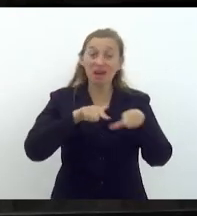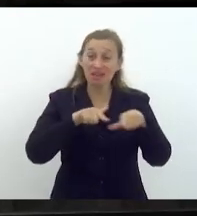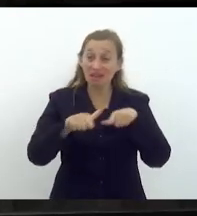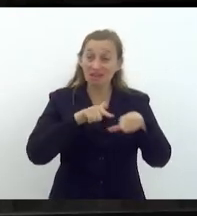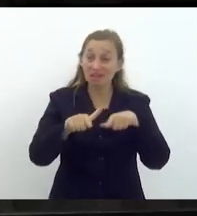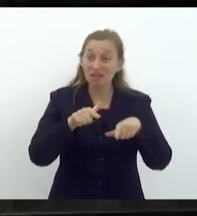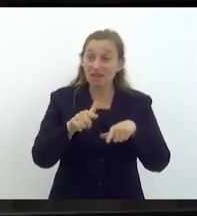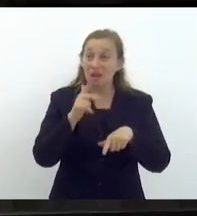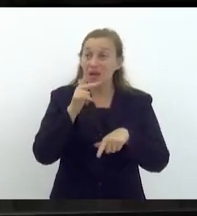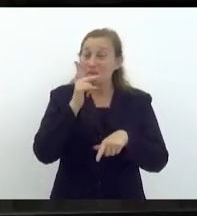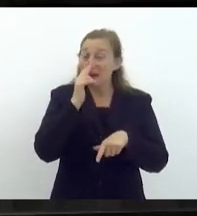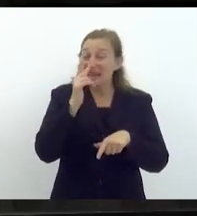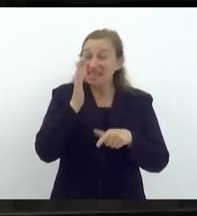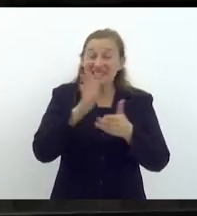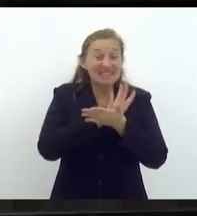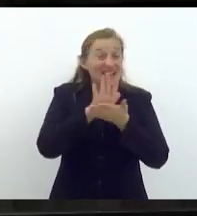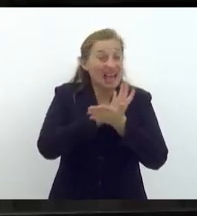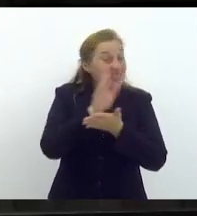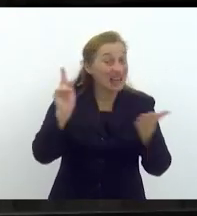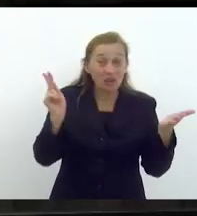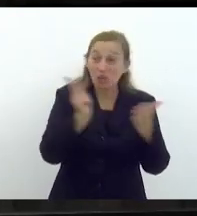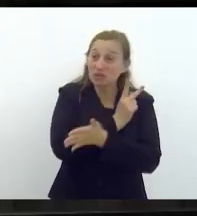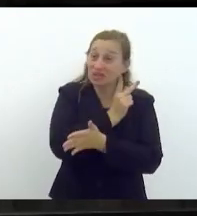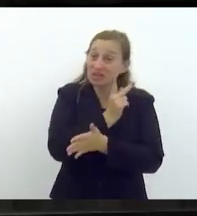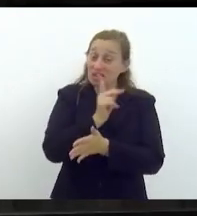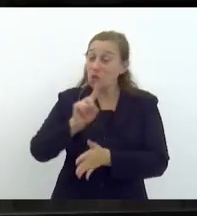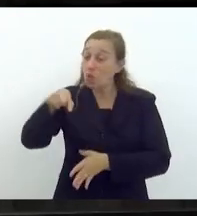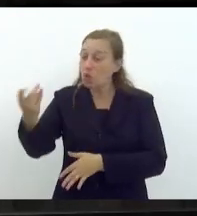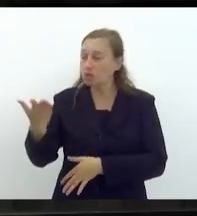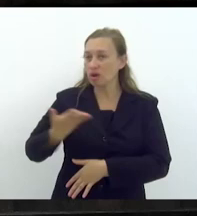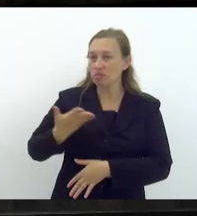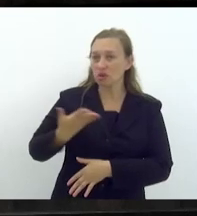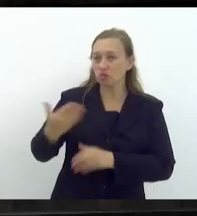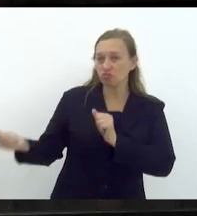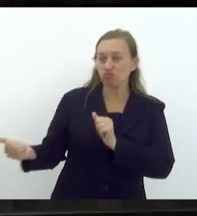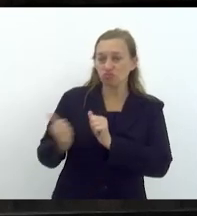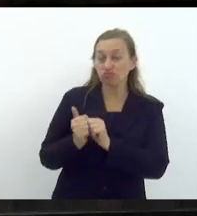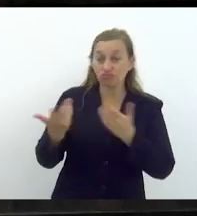como se nada tivesse acontecido com outro companheiro ao lado.